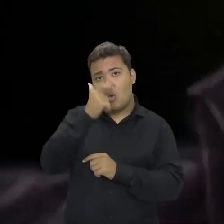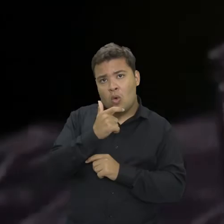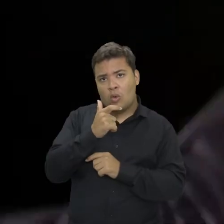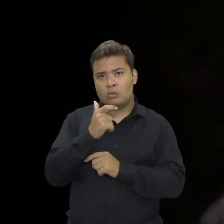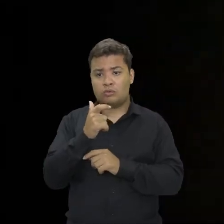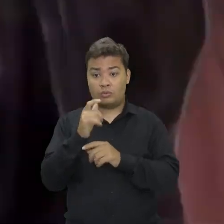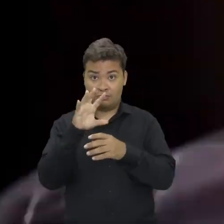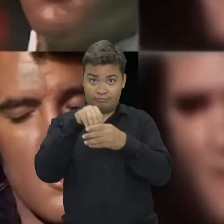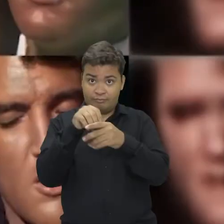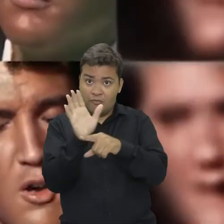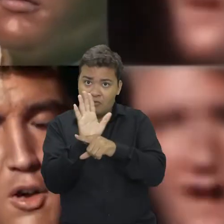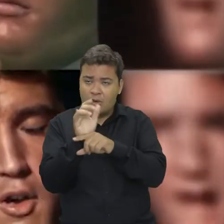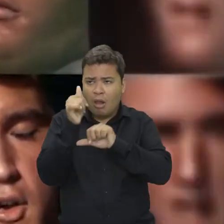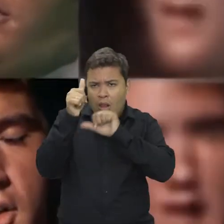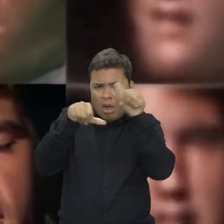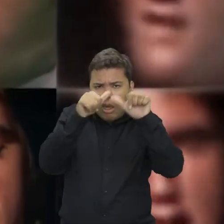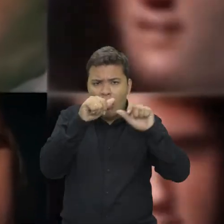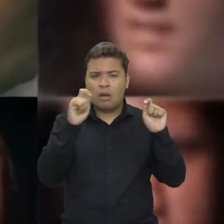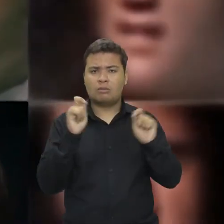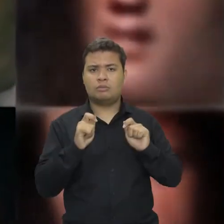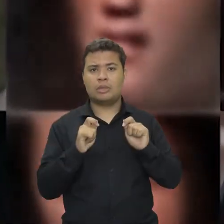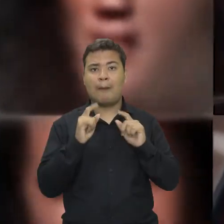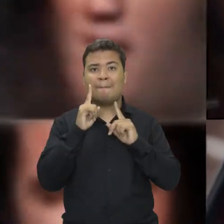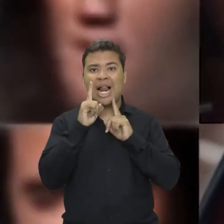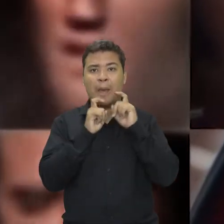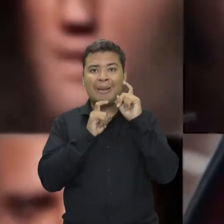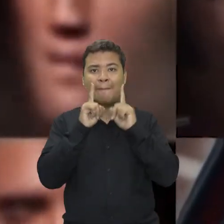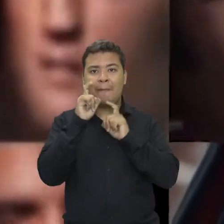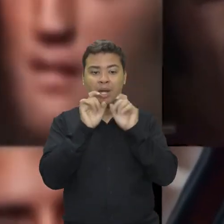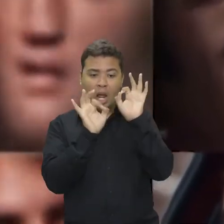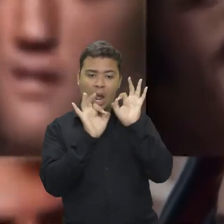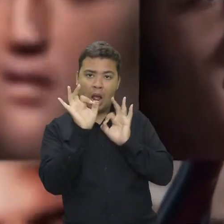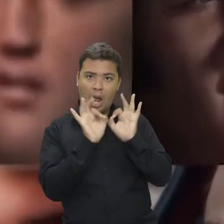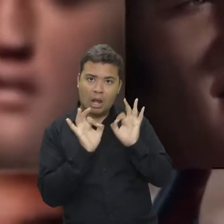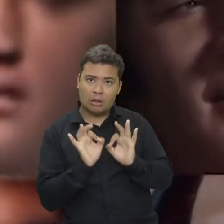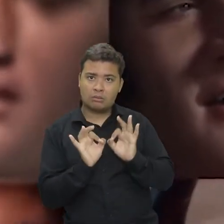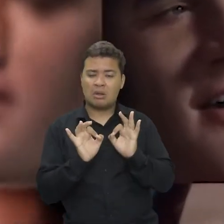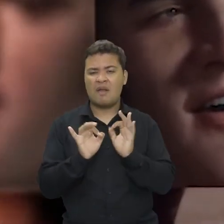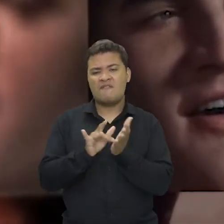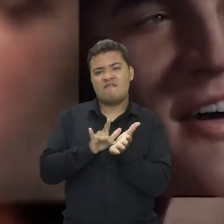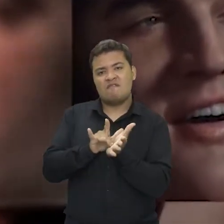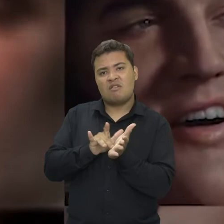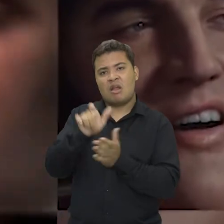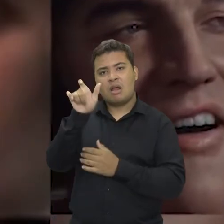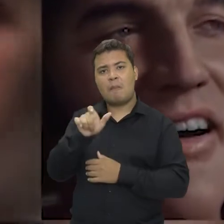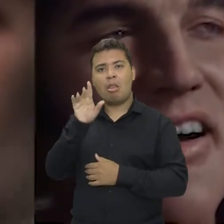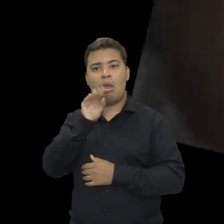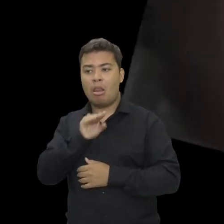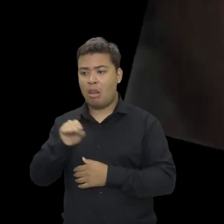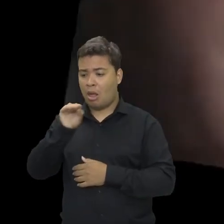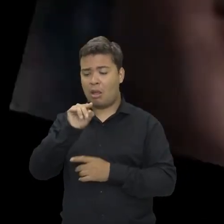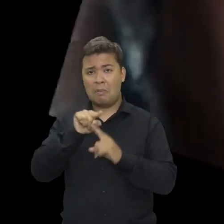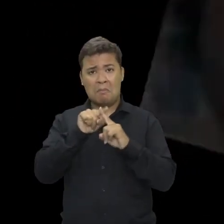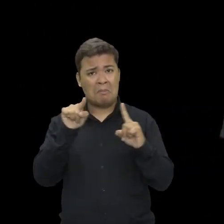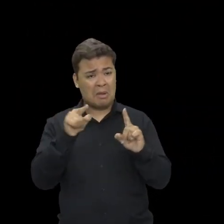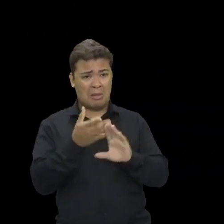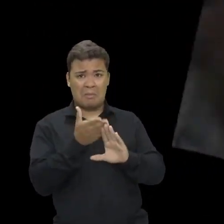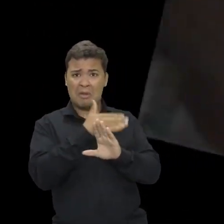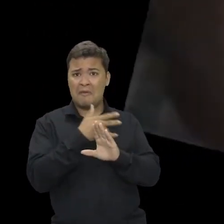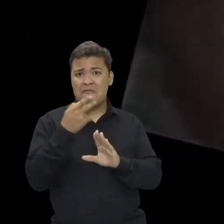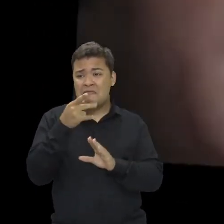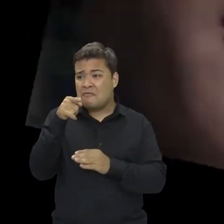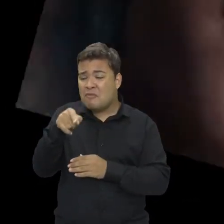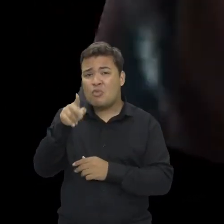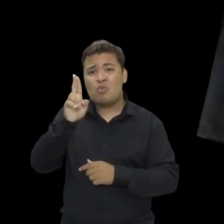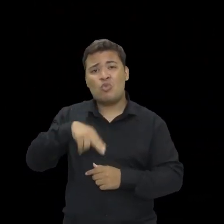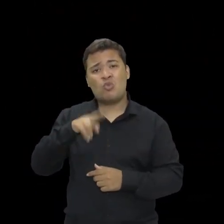rostos em vídeos. Dá para manipular lábios e fingir que o personagem fala algo que nunca pronunciou antes.